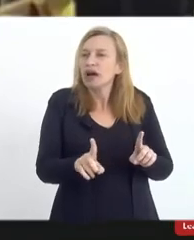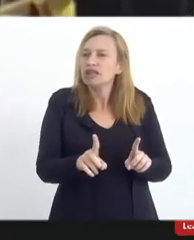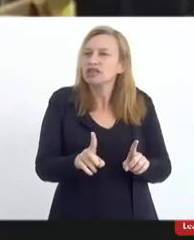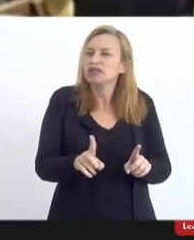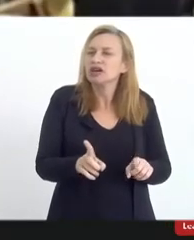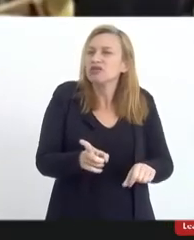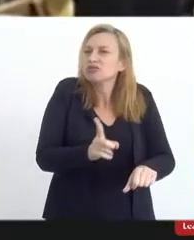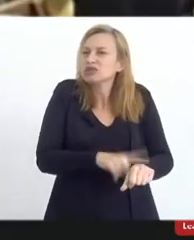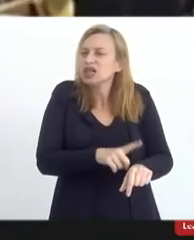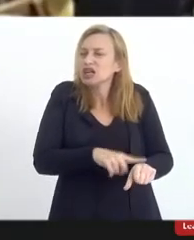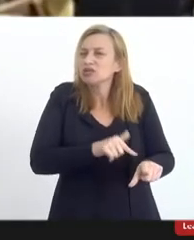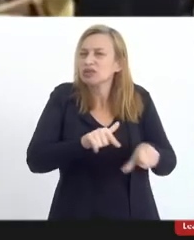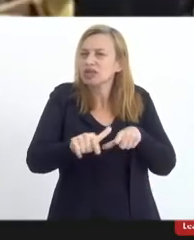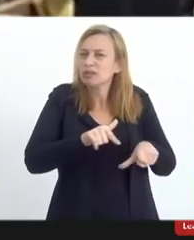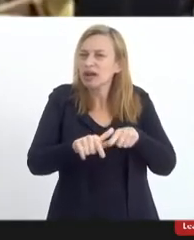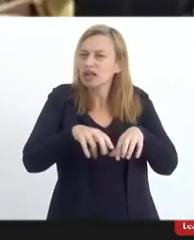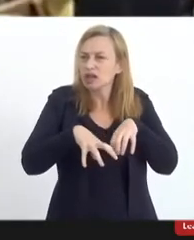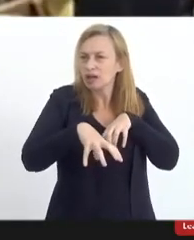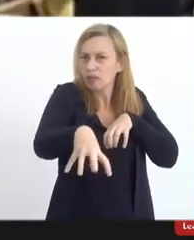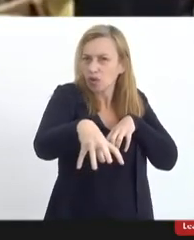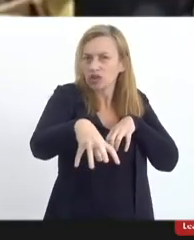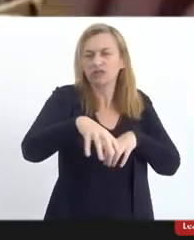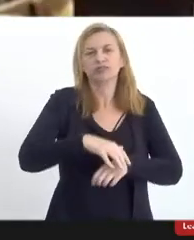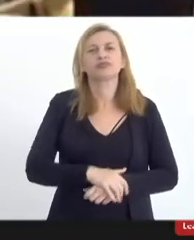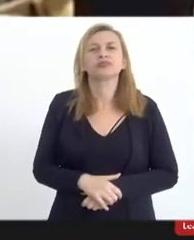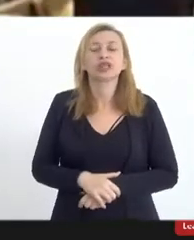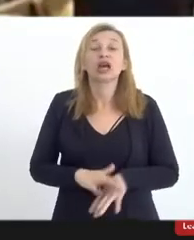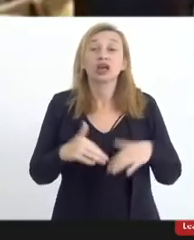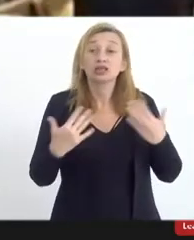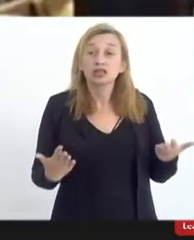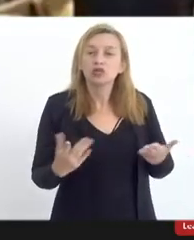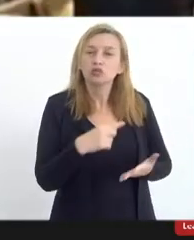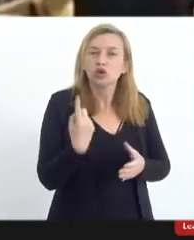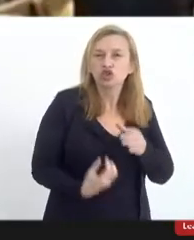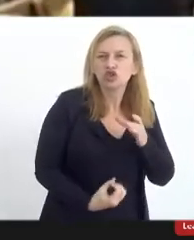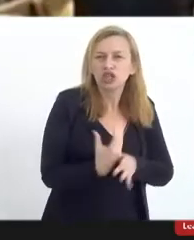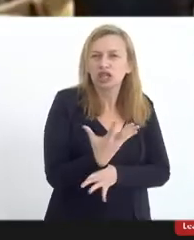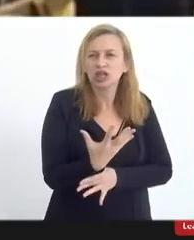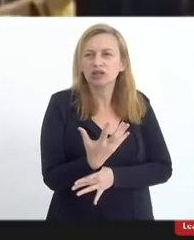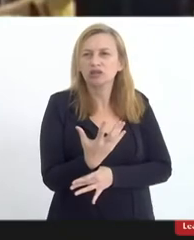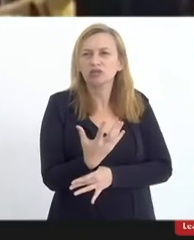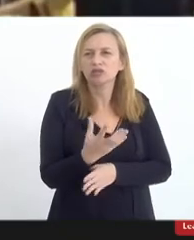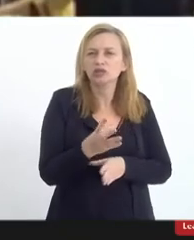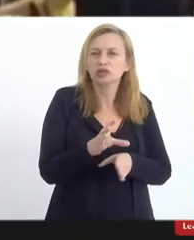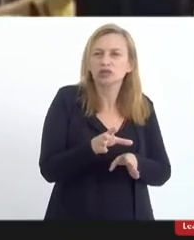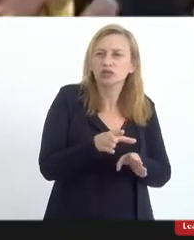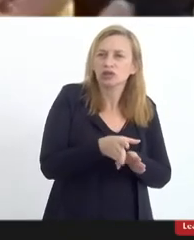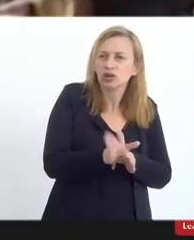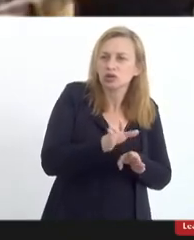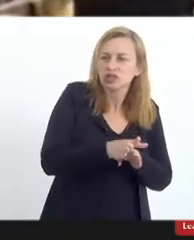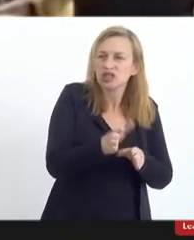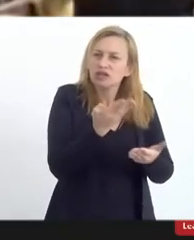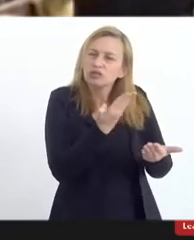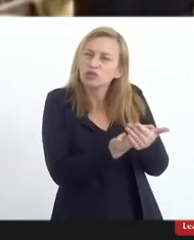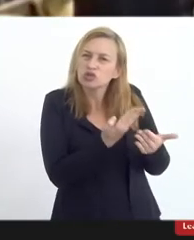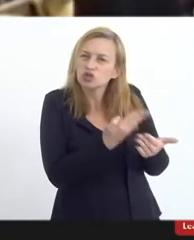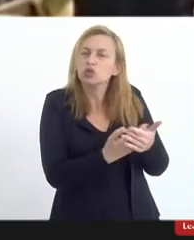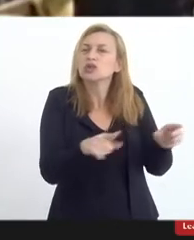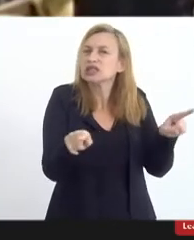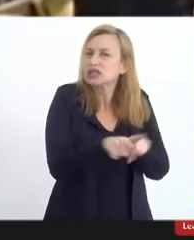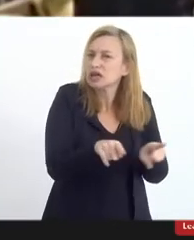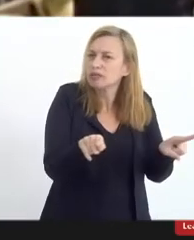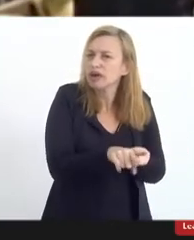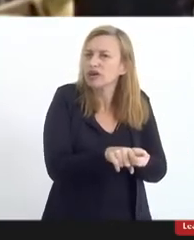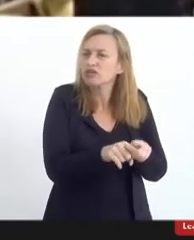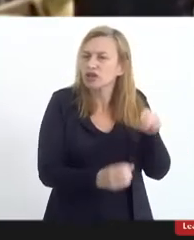tempo trabalhando de forma remota. Então, nós construímos as orientações de estudo, que também foi